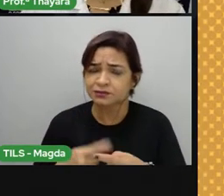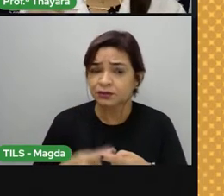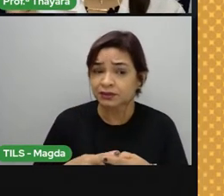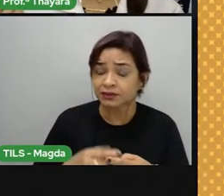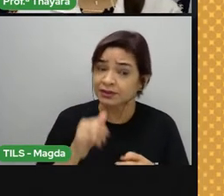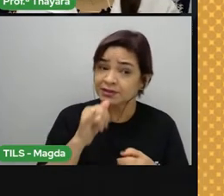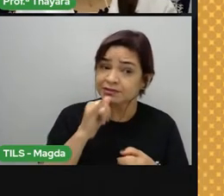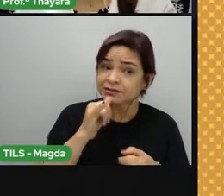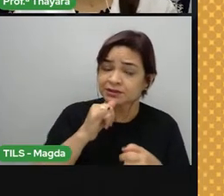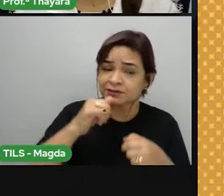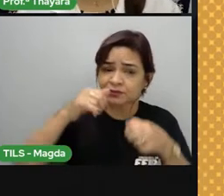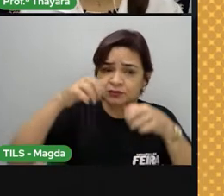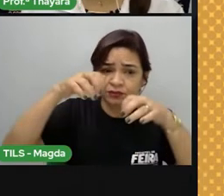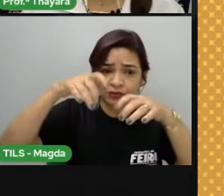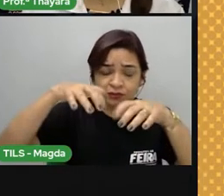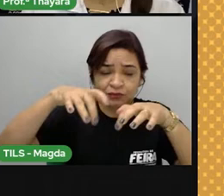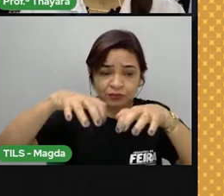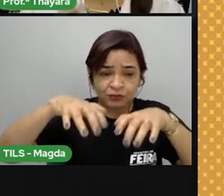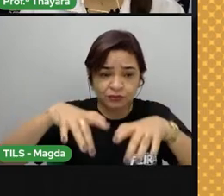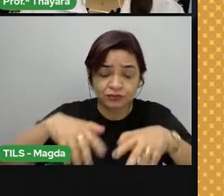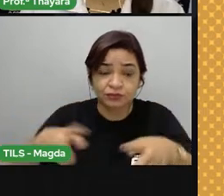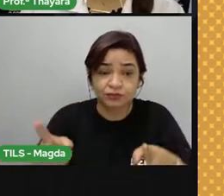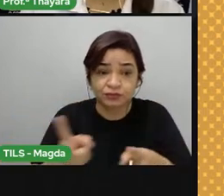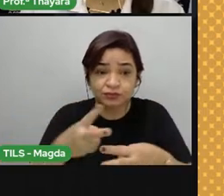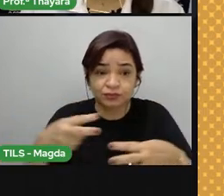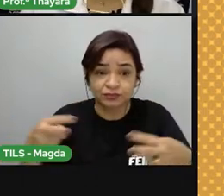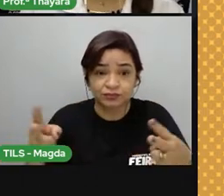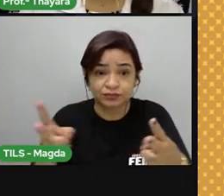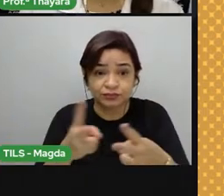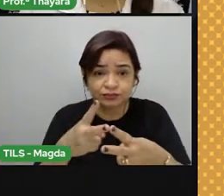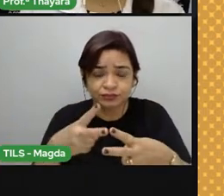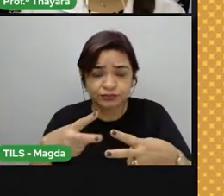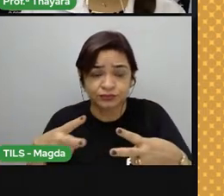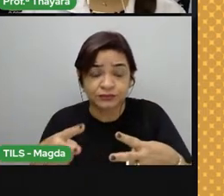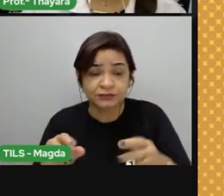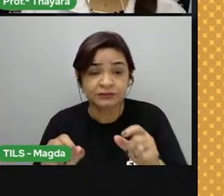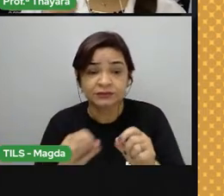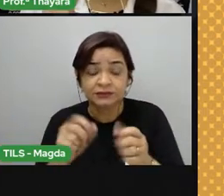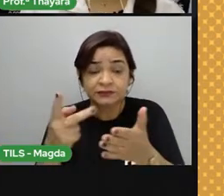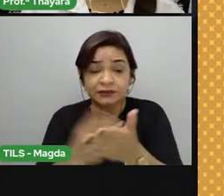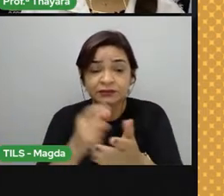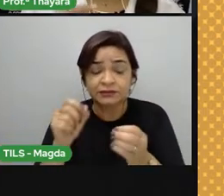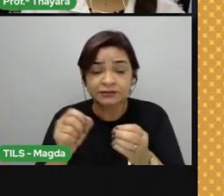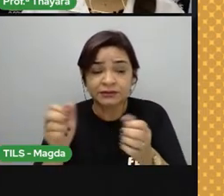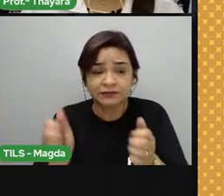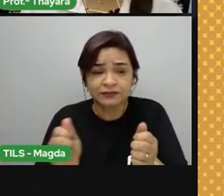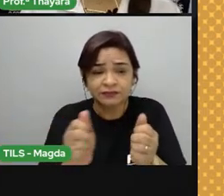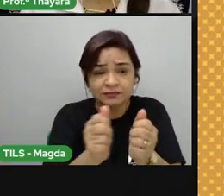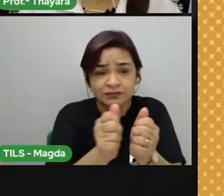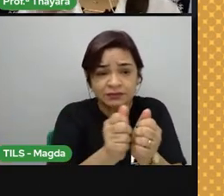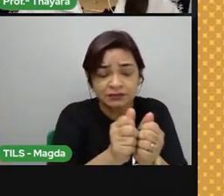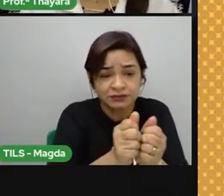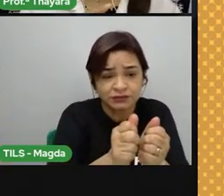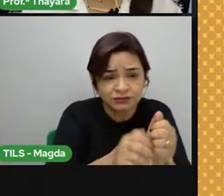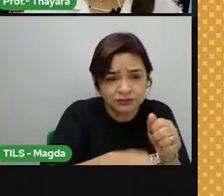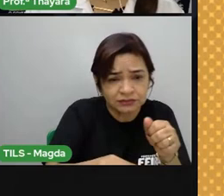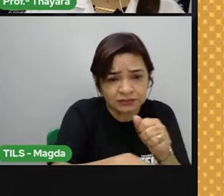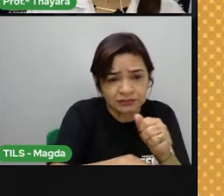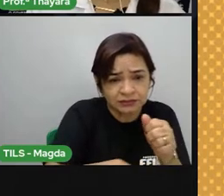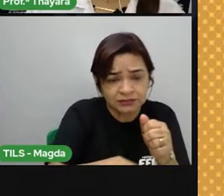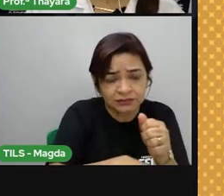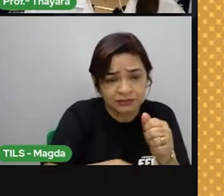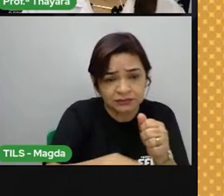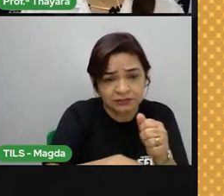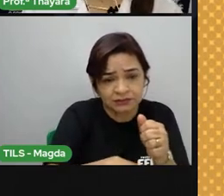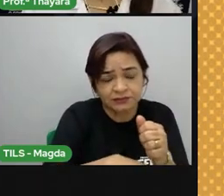chuva, pelas ondas, pelo vento. E eles vão se acumular nas depressões e nas áreas mais baixas em relação às áreas